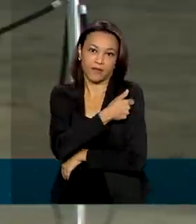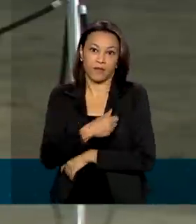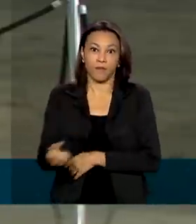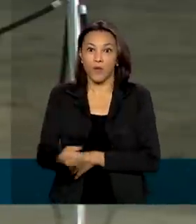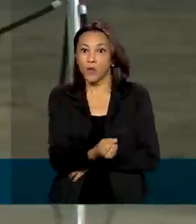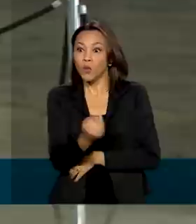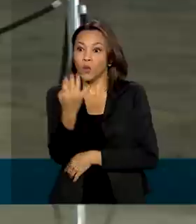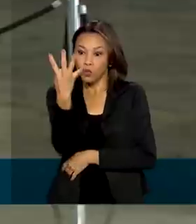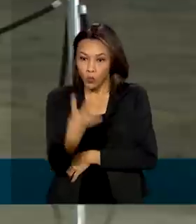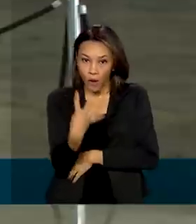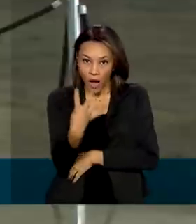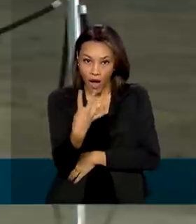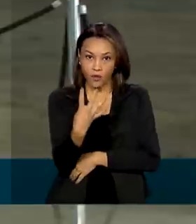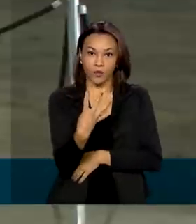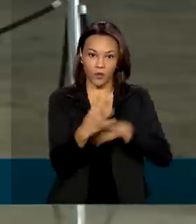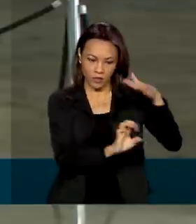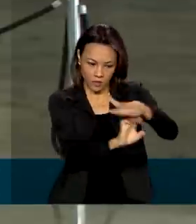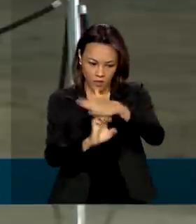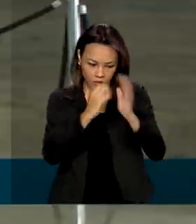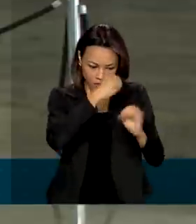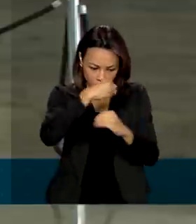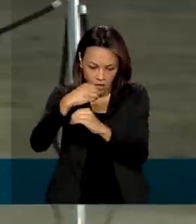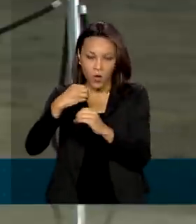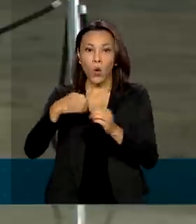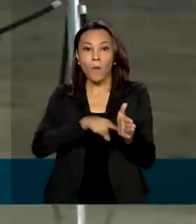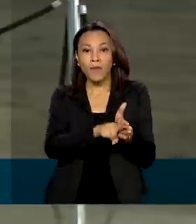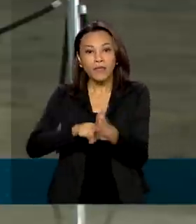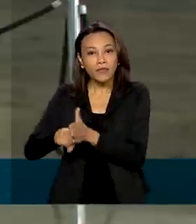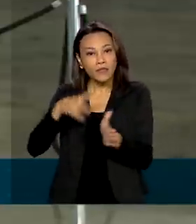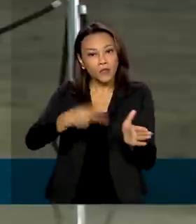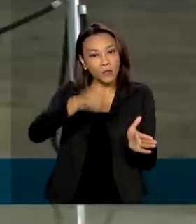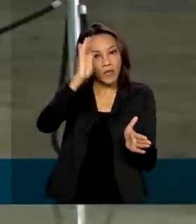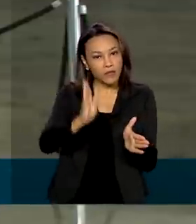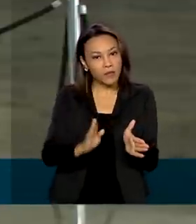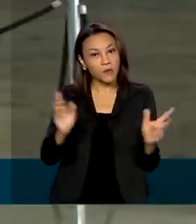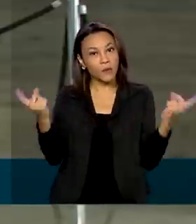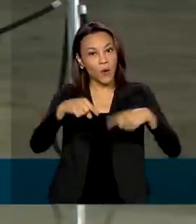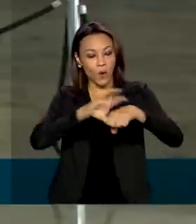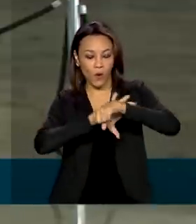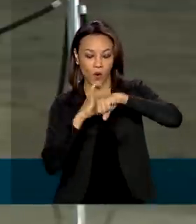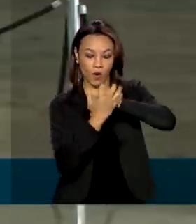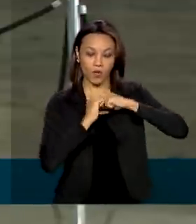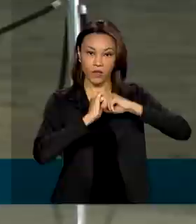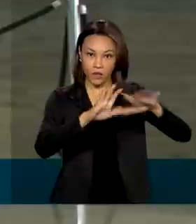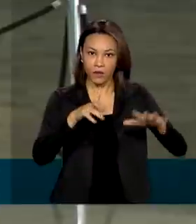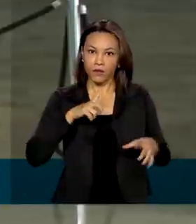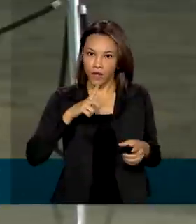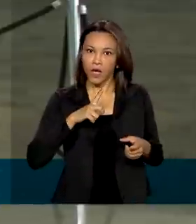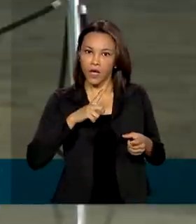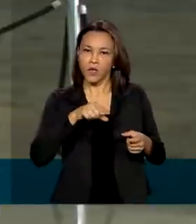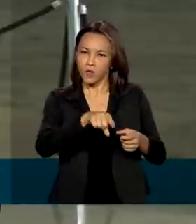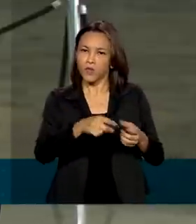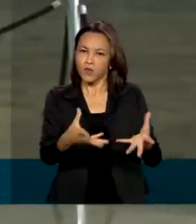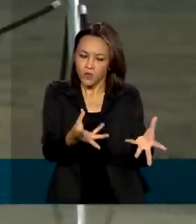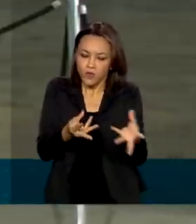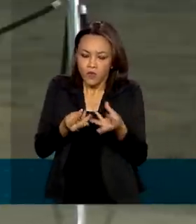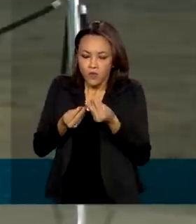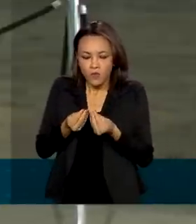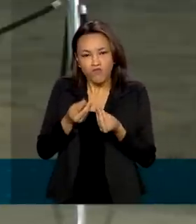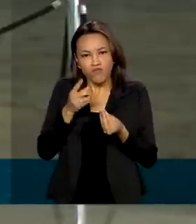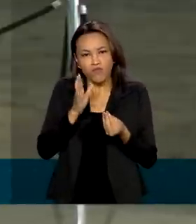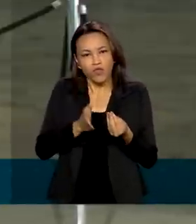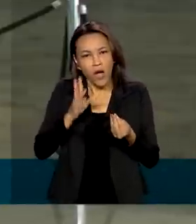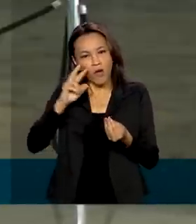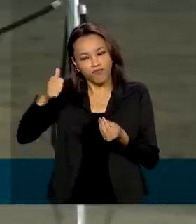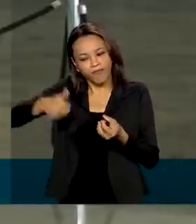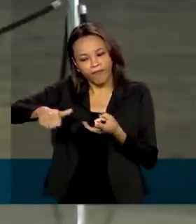laboratórios do Brasil, com pesquisa da vacina contra a Covid-19, já apresentaram algum tipo de dado de submissão contínua na